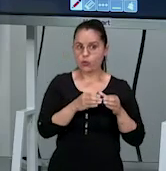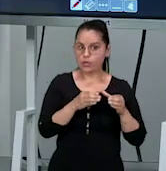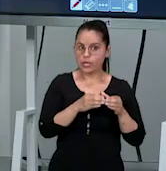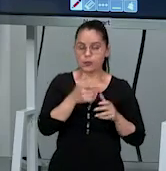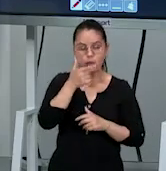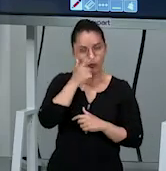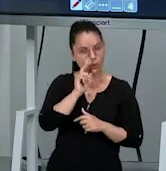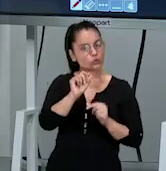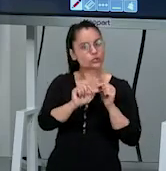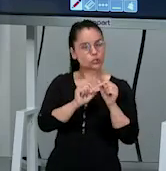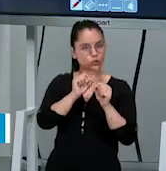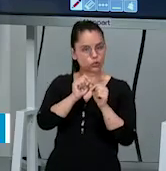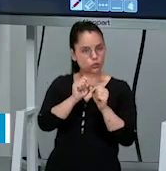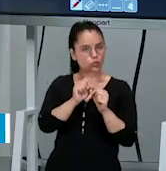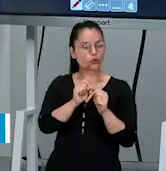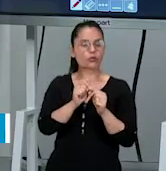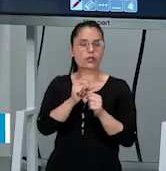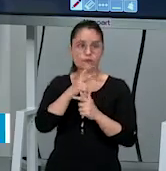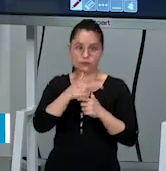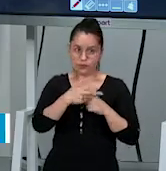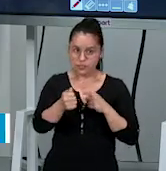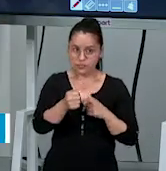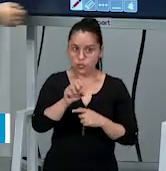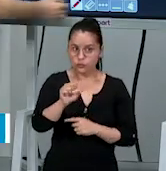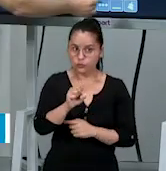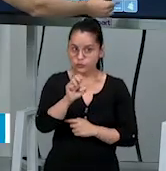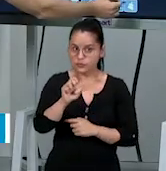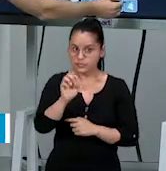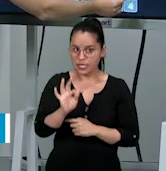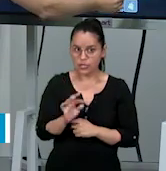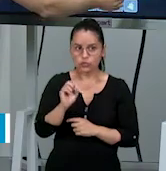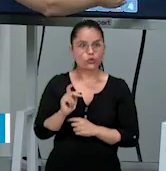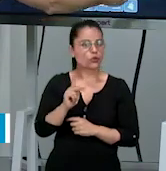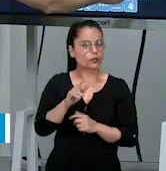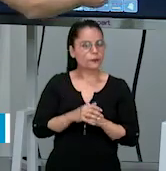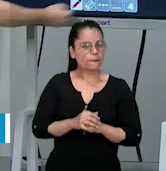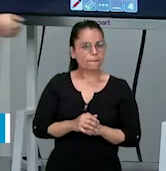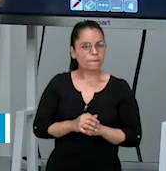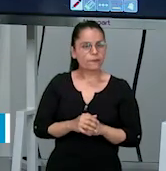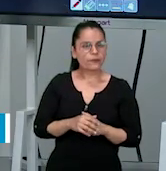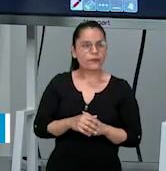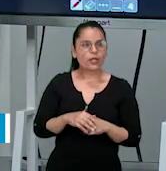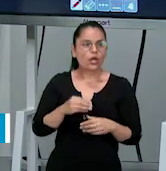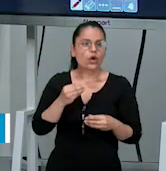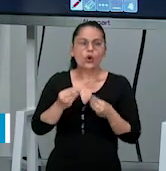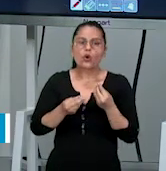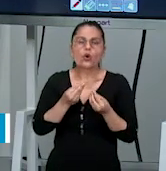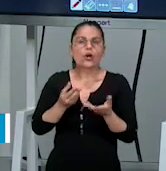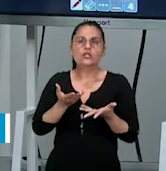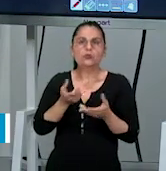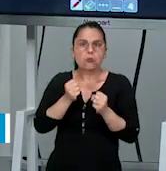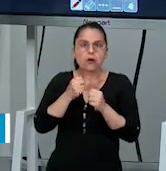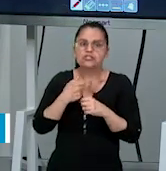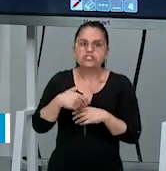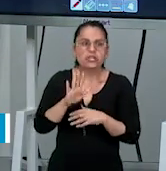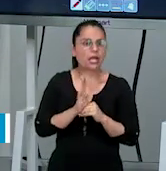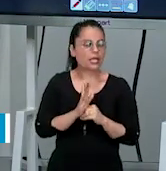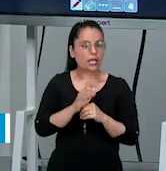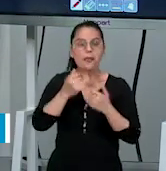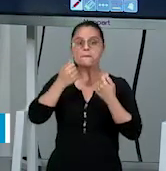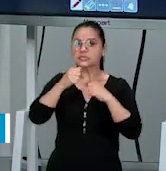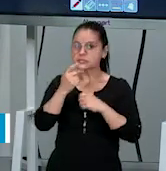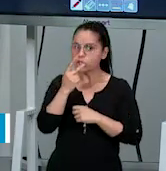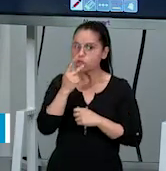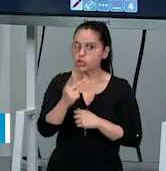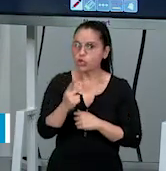poder fechar o set. Tá ok? Professor, quanto que o jogo pode ir? Quanto foi necessário, até que uma equipe tenha